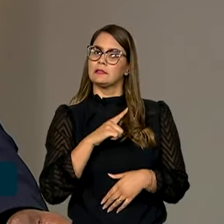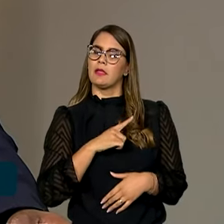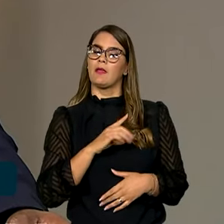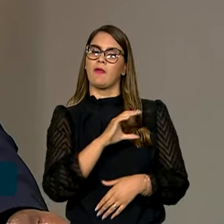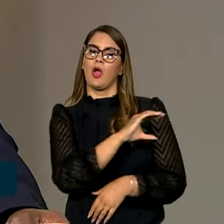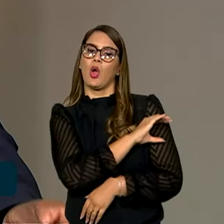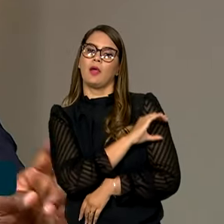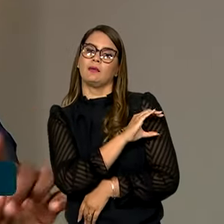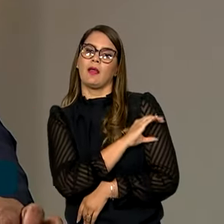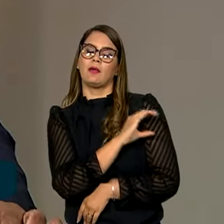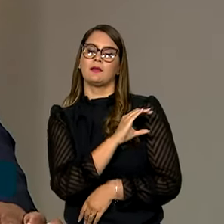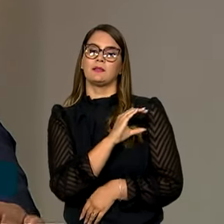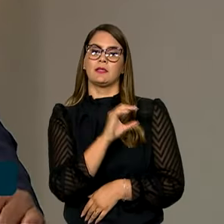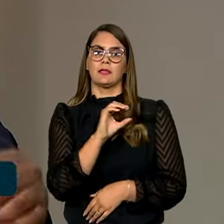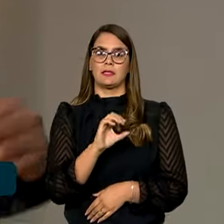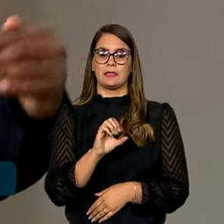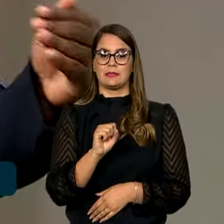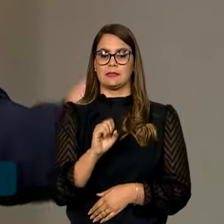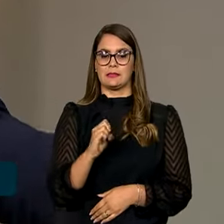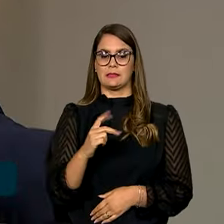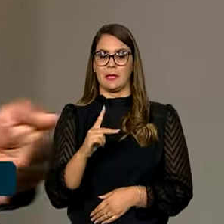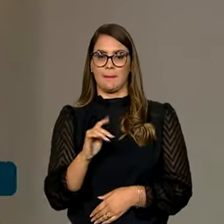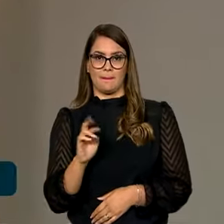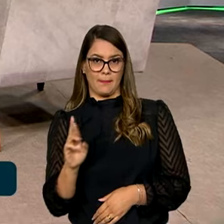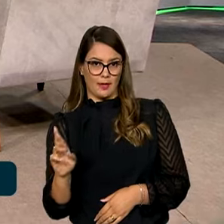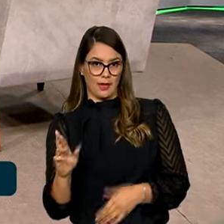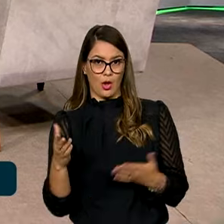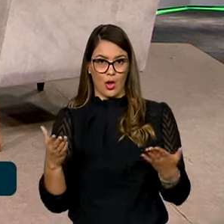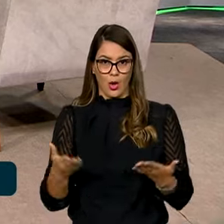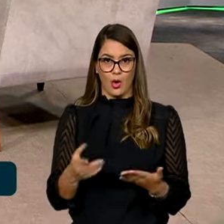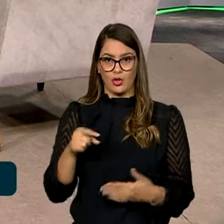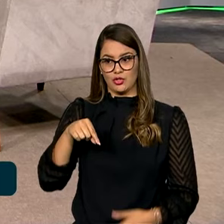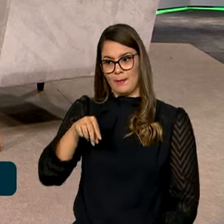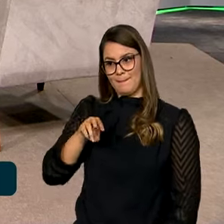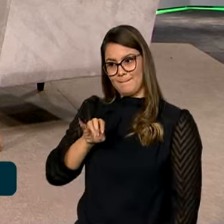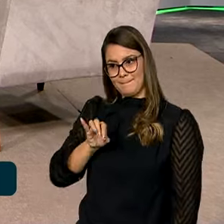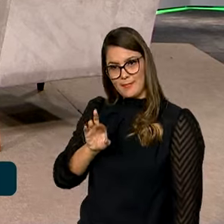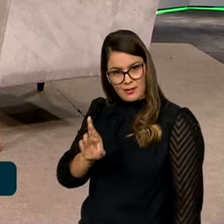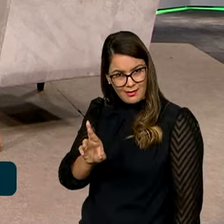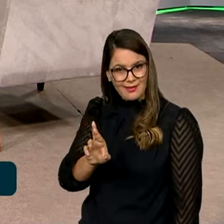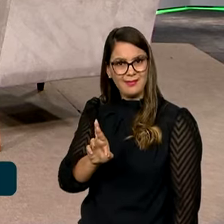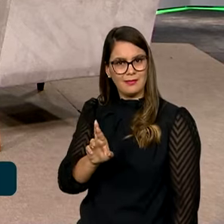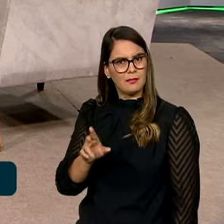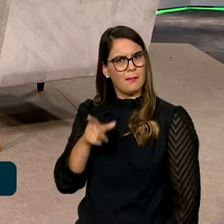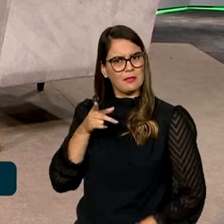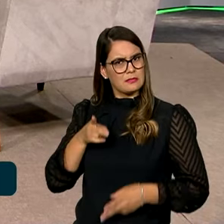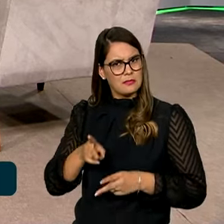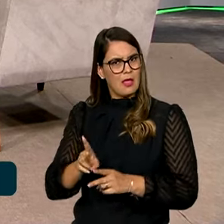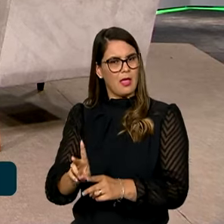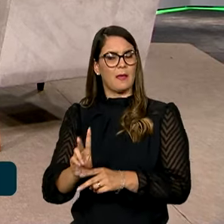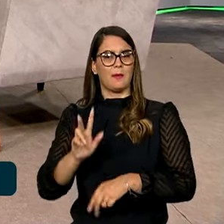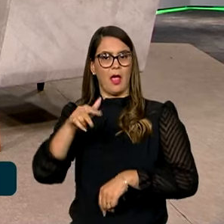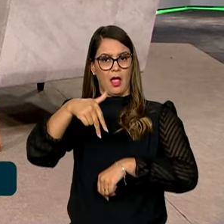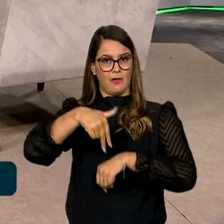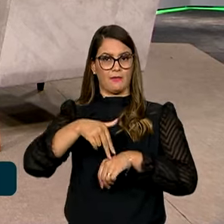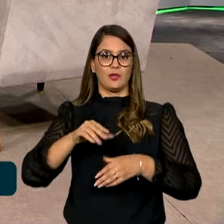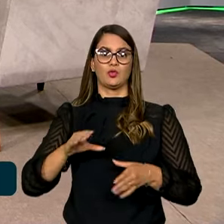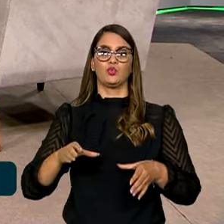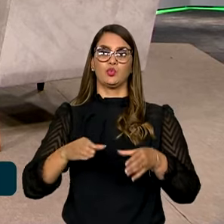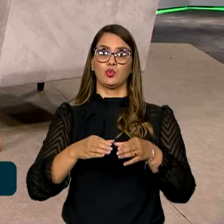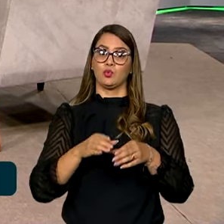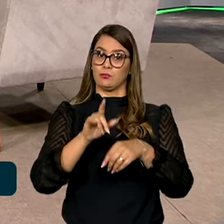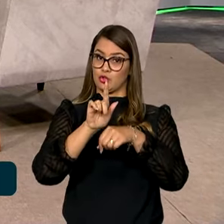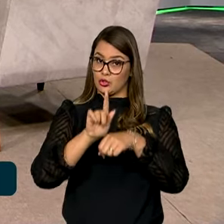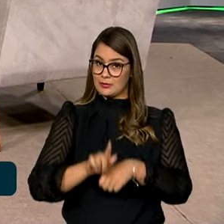coordenação da CEPIR, que hoje é o MIR, mas sempre esteve à frente do comitê gestor.